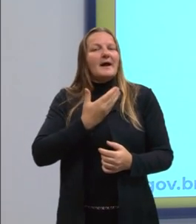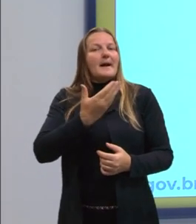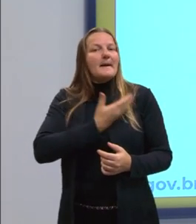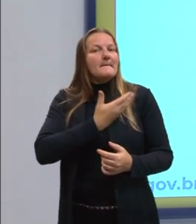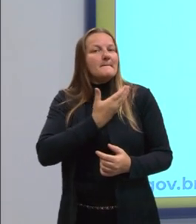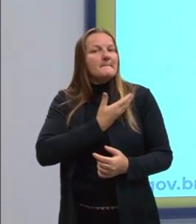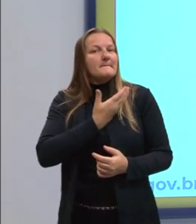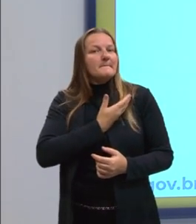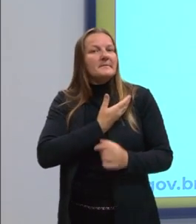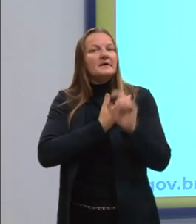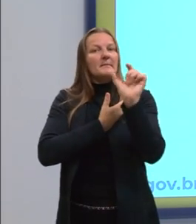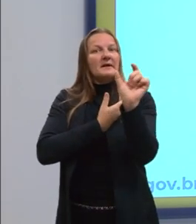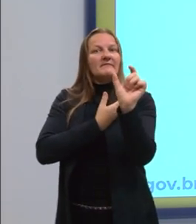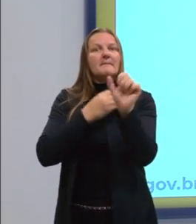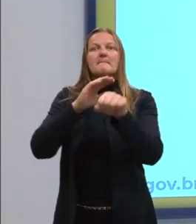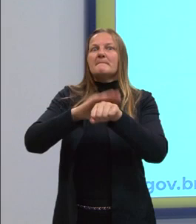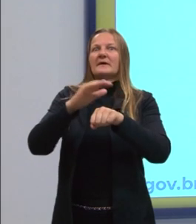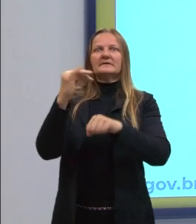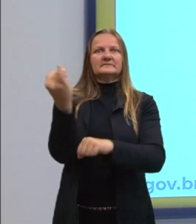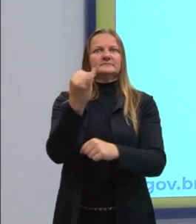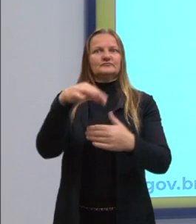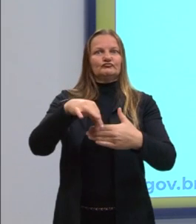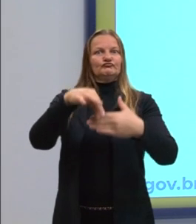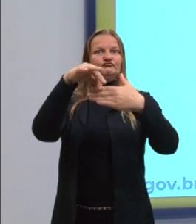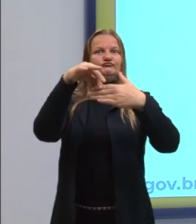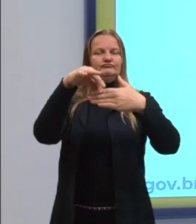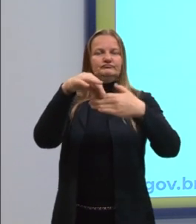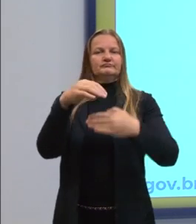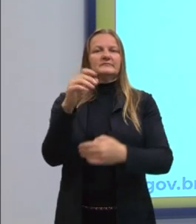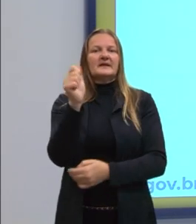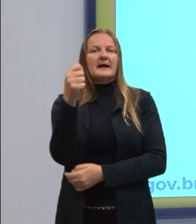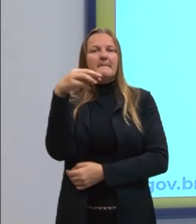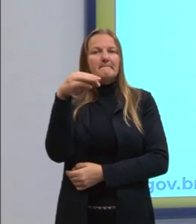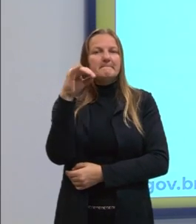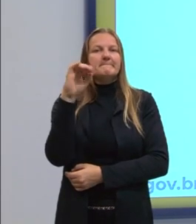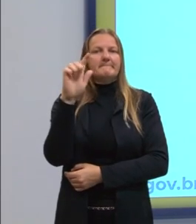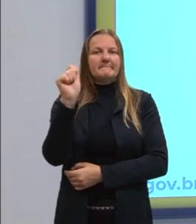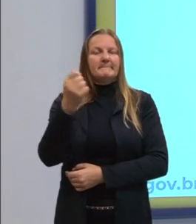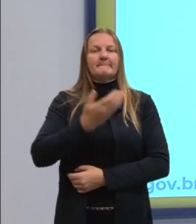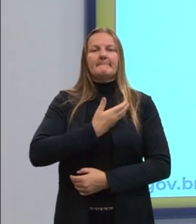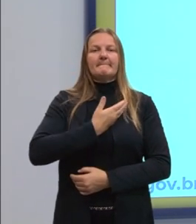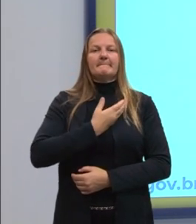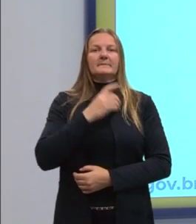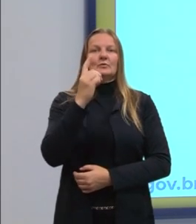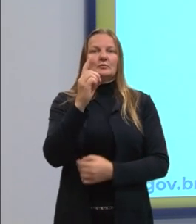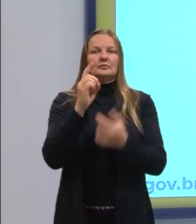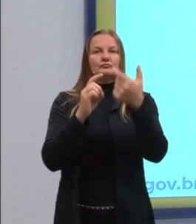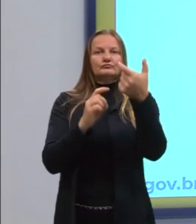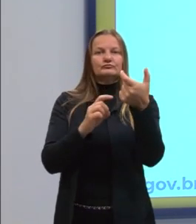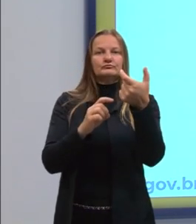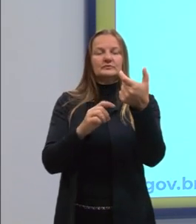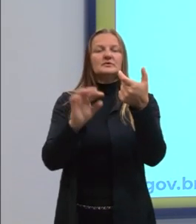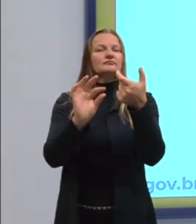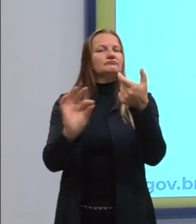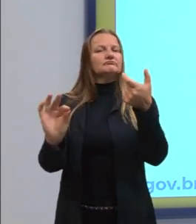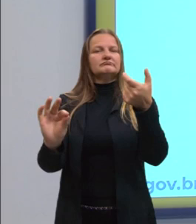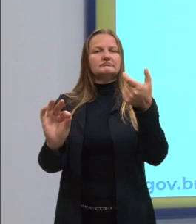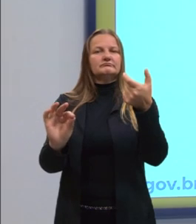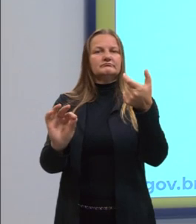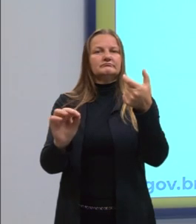é a minha palavra principal. Eu tenho ali uma só palavra como núcleo. Eu tenho, então, um sujeito simples.